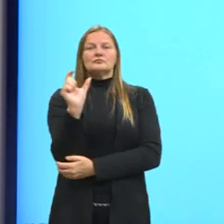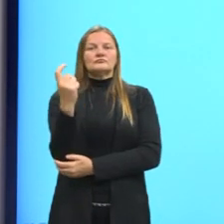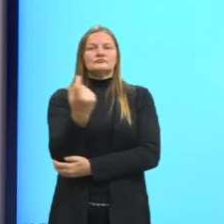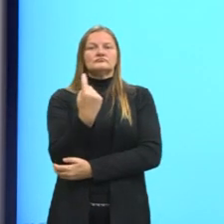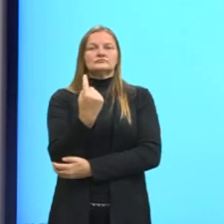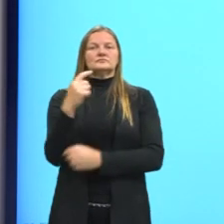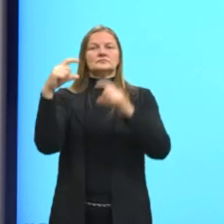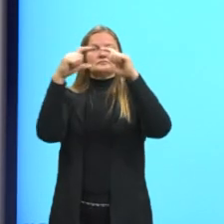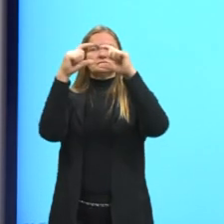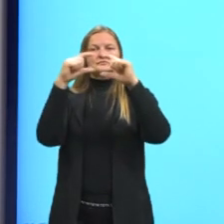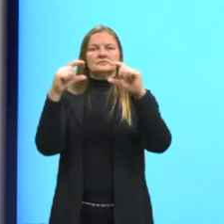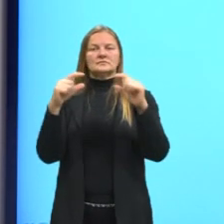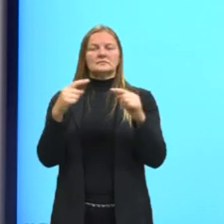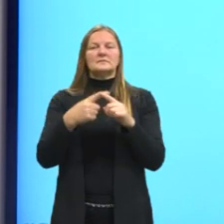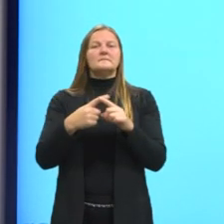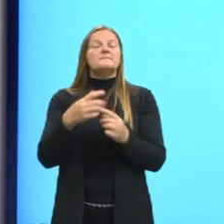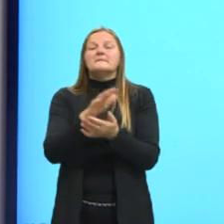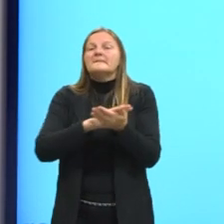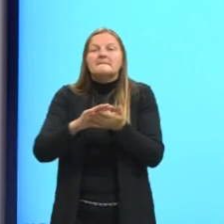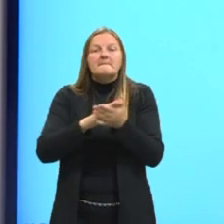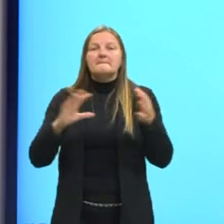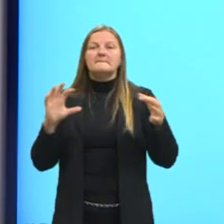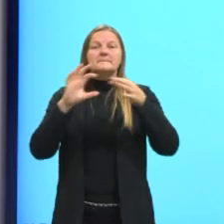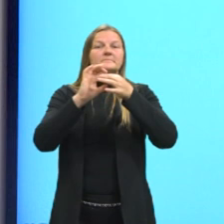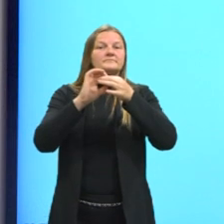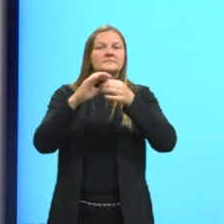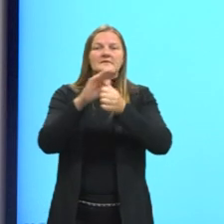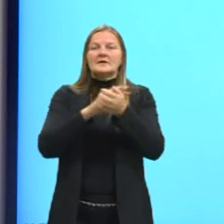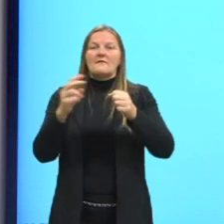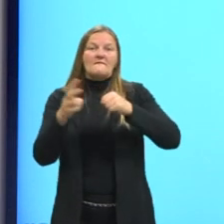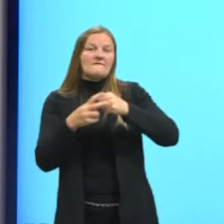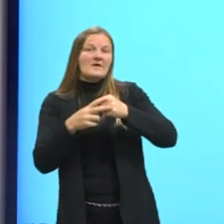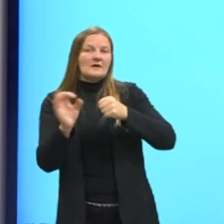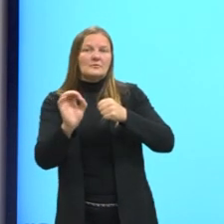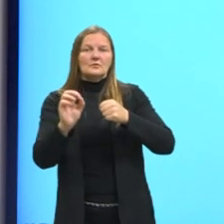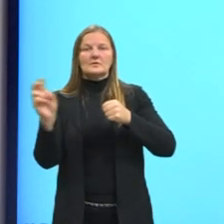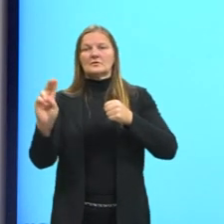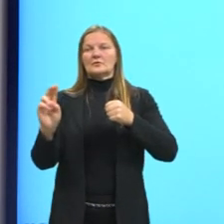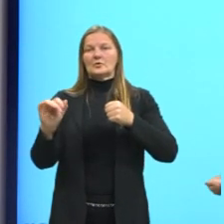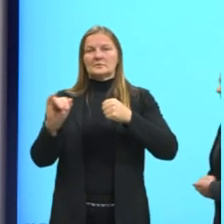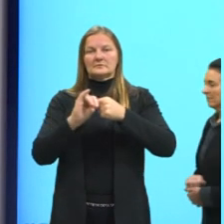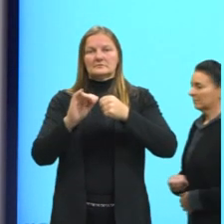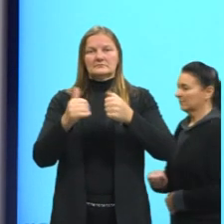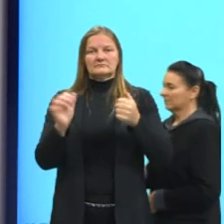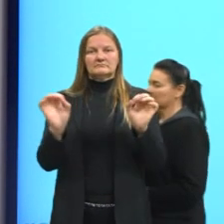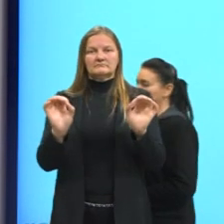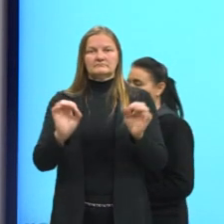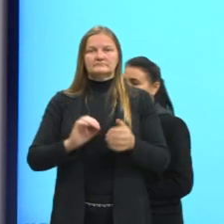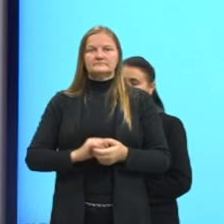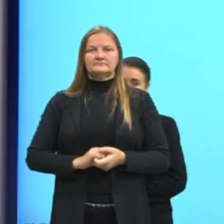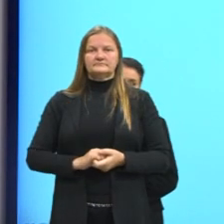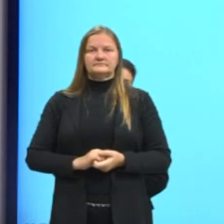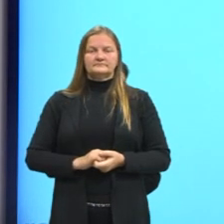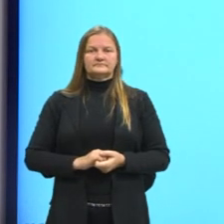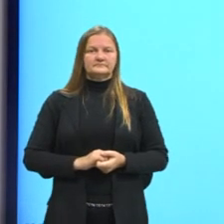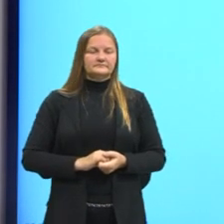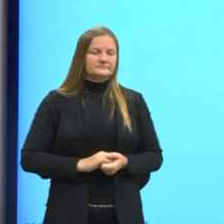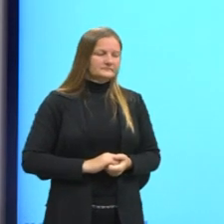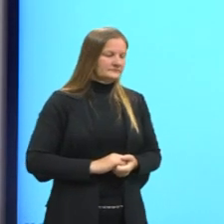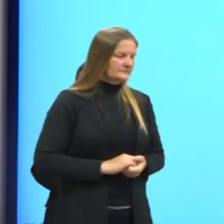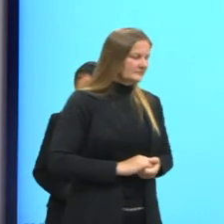nossa oração. E ele não se liga nem ao verbo, nem ao nome. Olhem ali o exemplo.